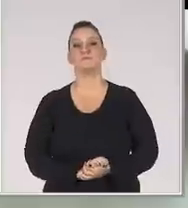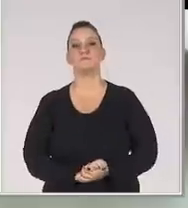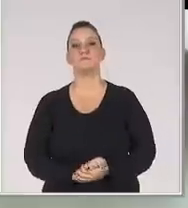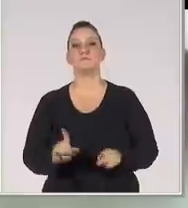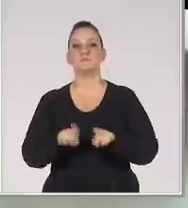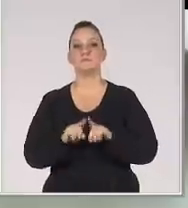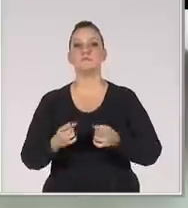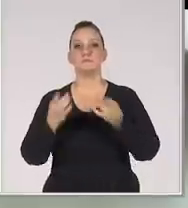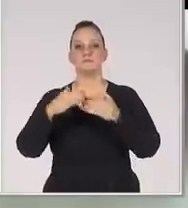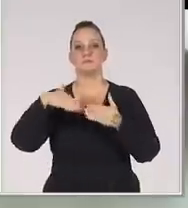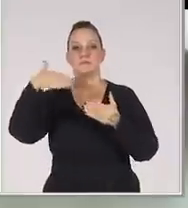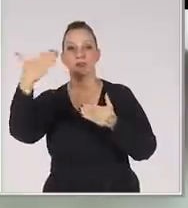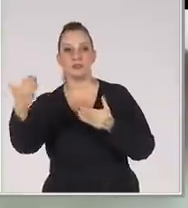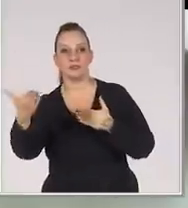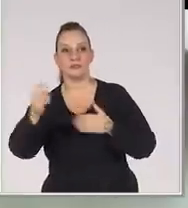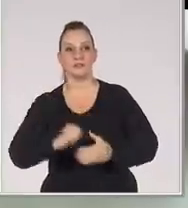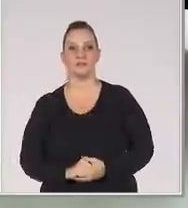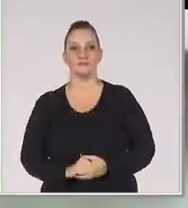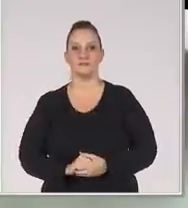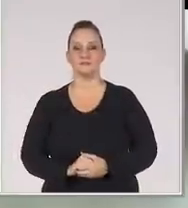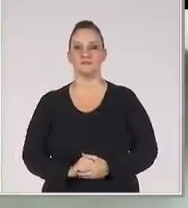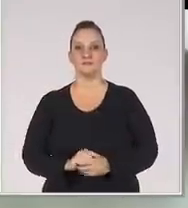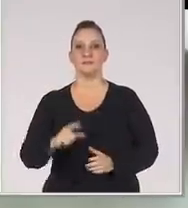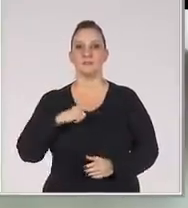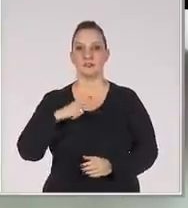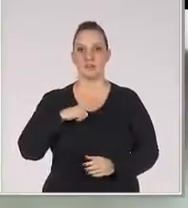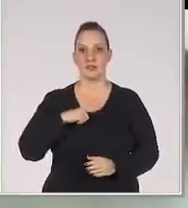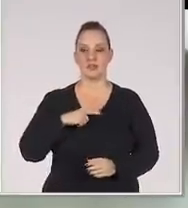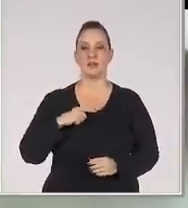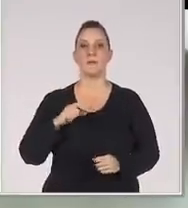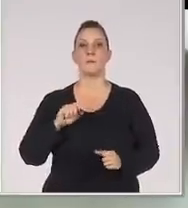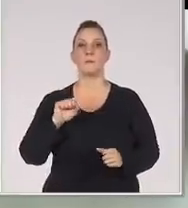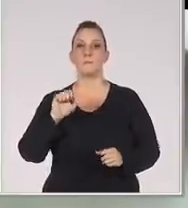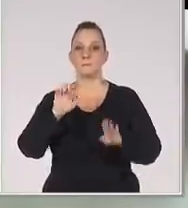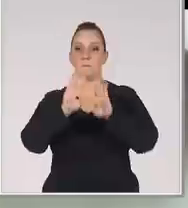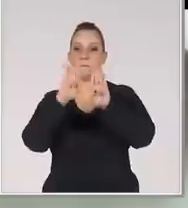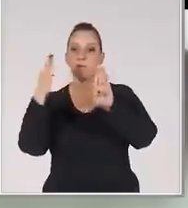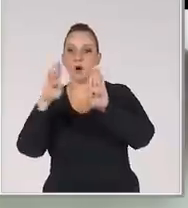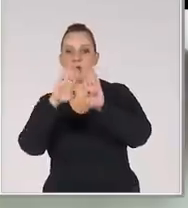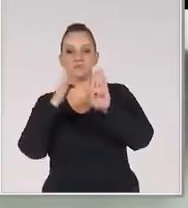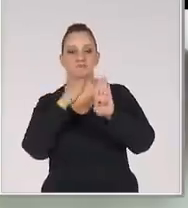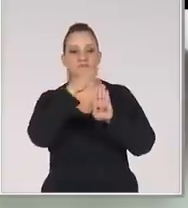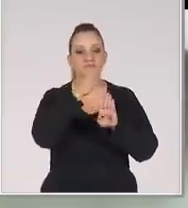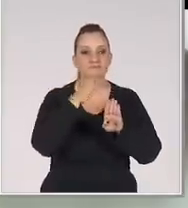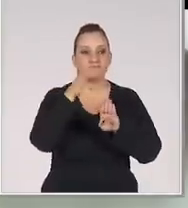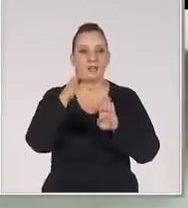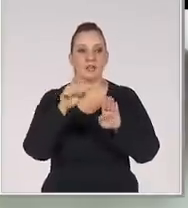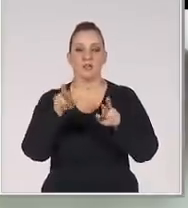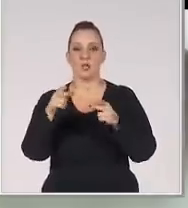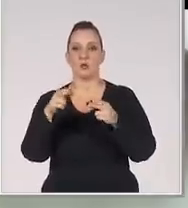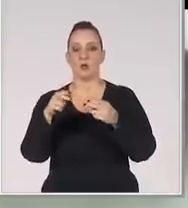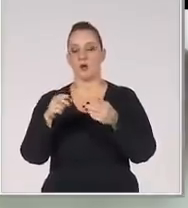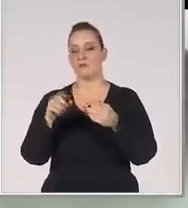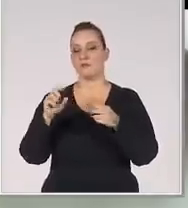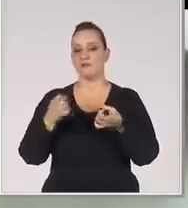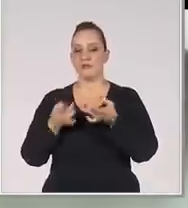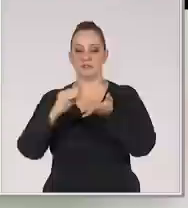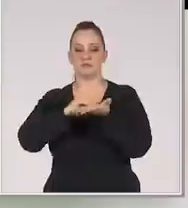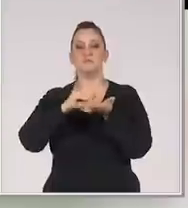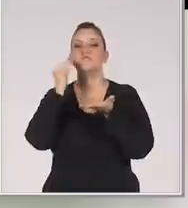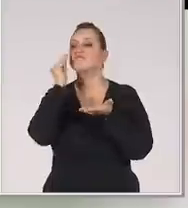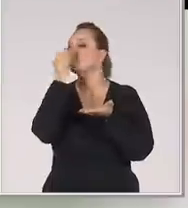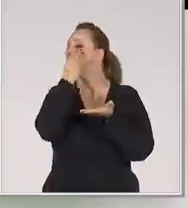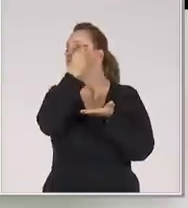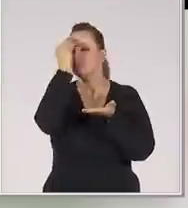E venda externa A gente tem, por exemplo Vendas porta a porta Como venda de cosméticos Que hoje é bastante comum